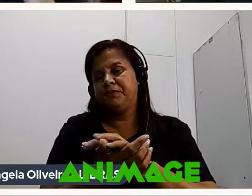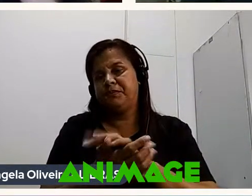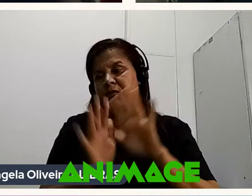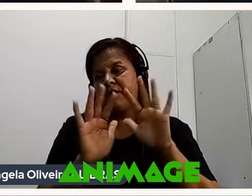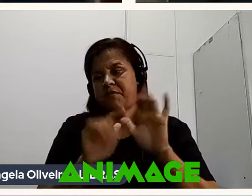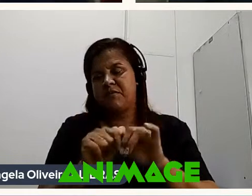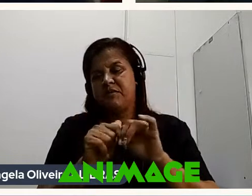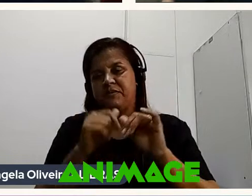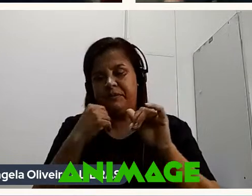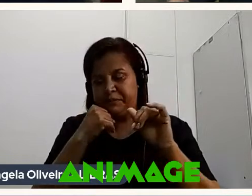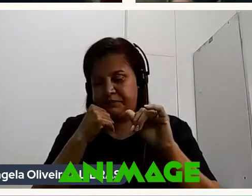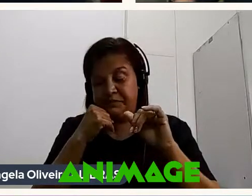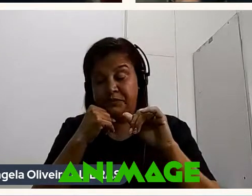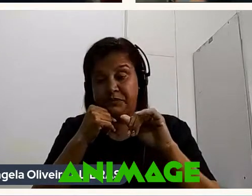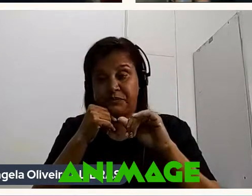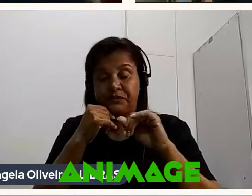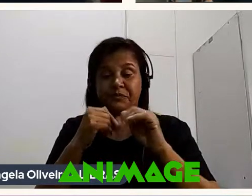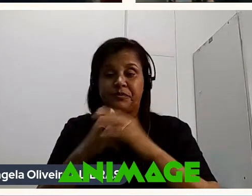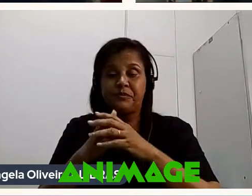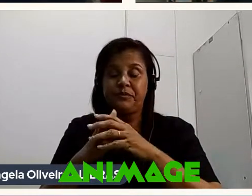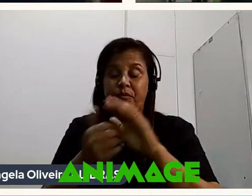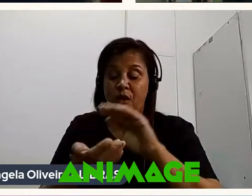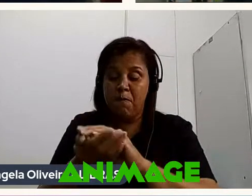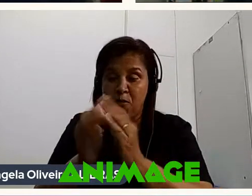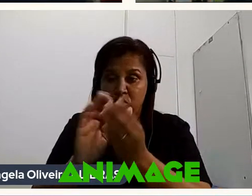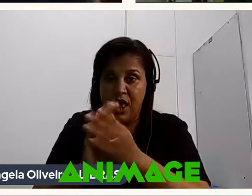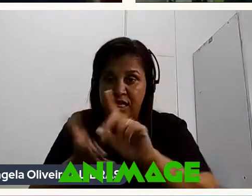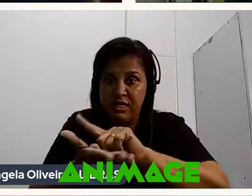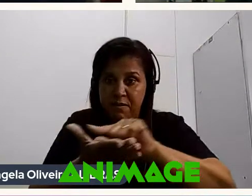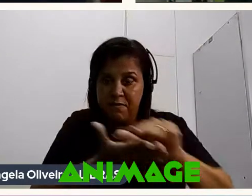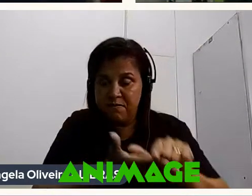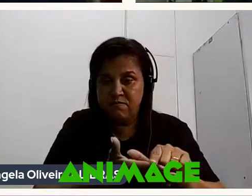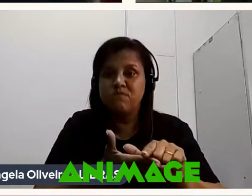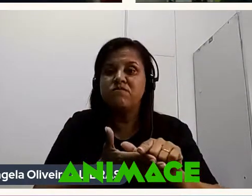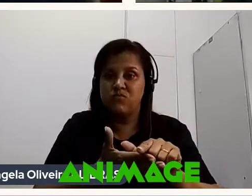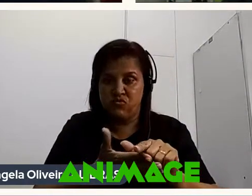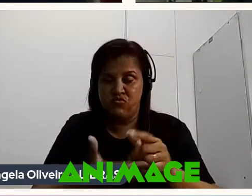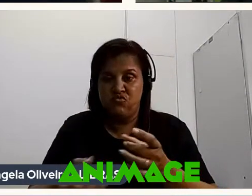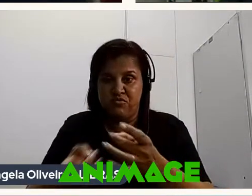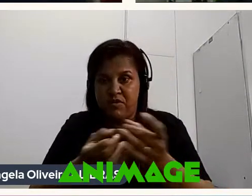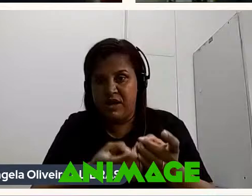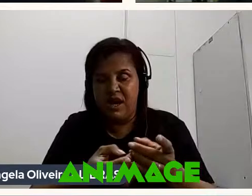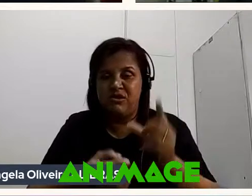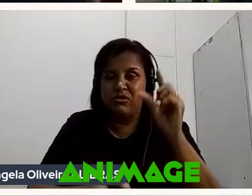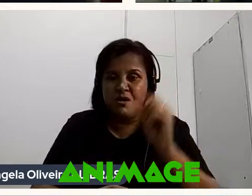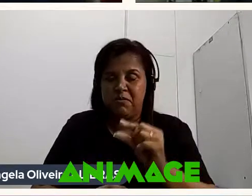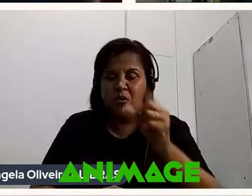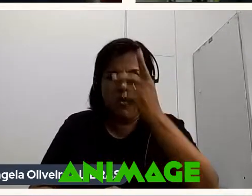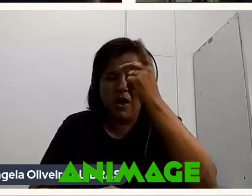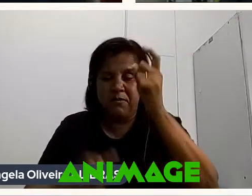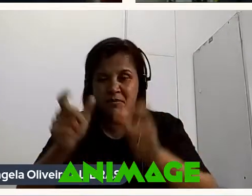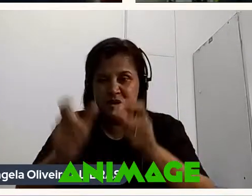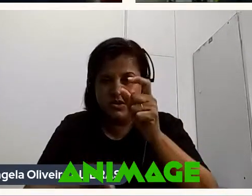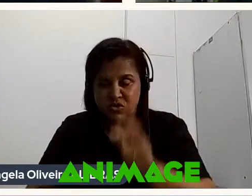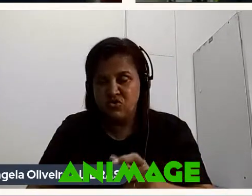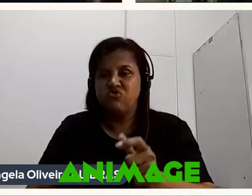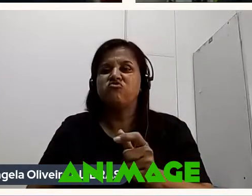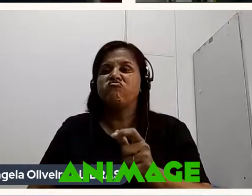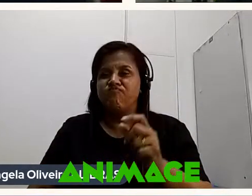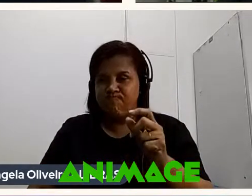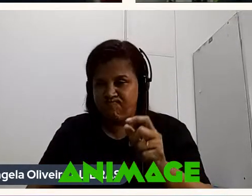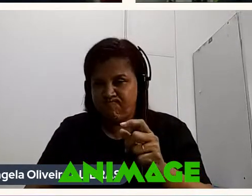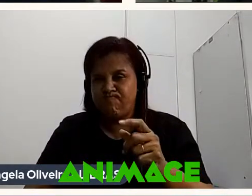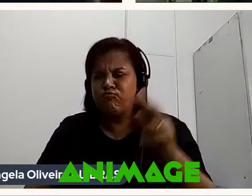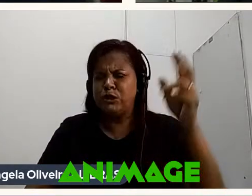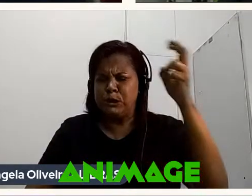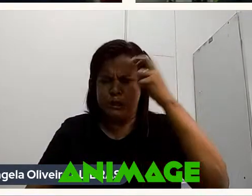Tá A modelagem Tem muito mercado Porque assim Tem muito pouca gente Competente Com mão Para